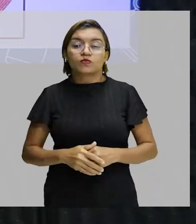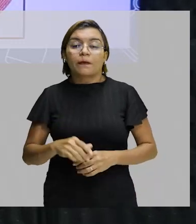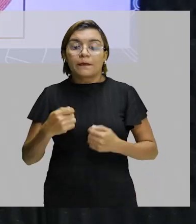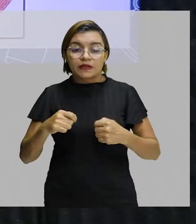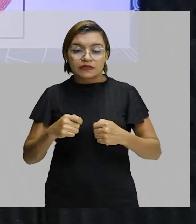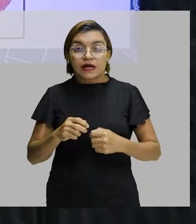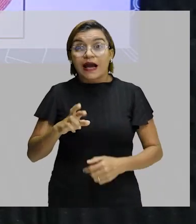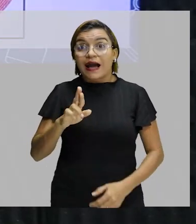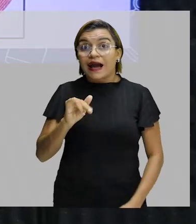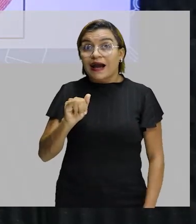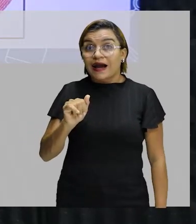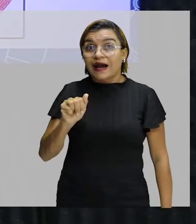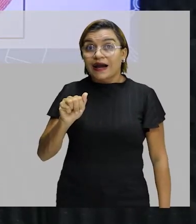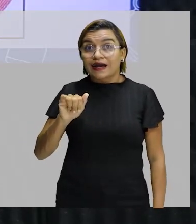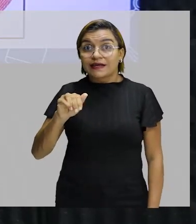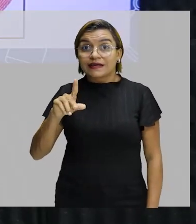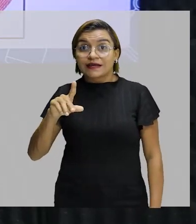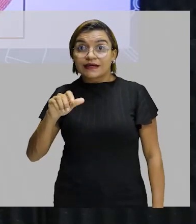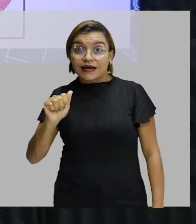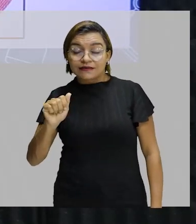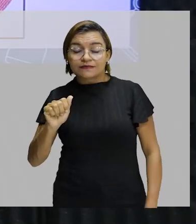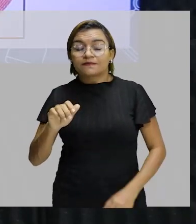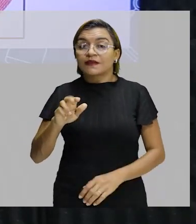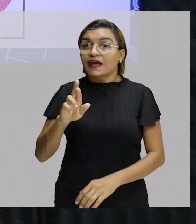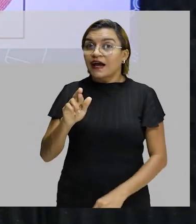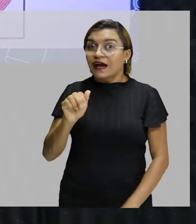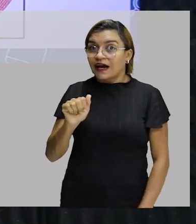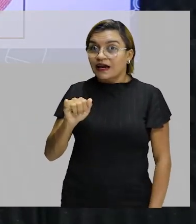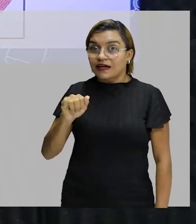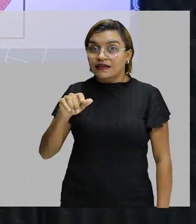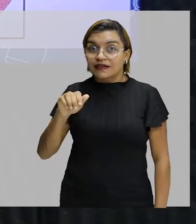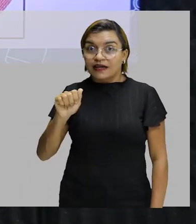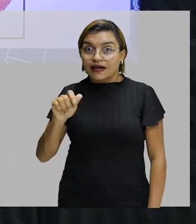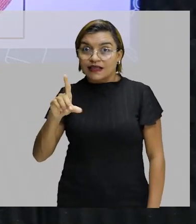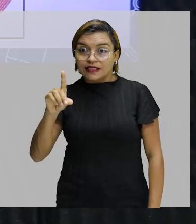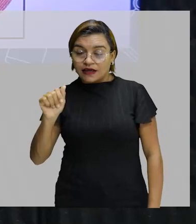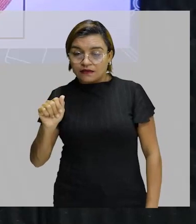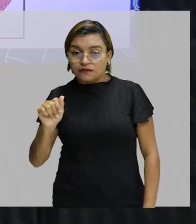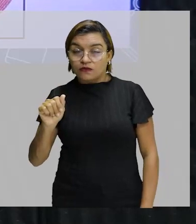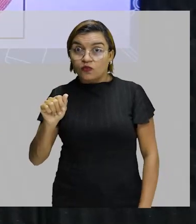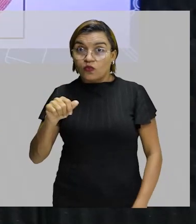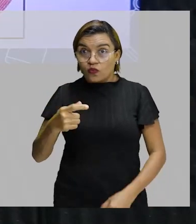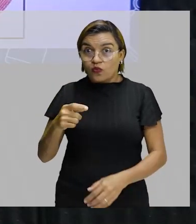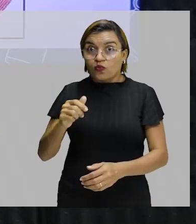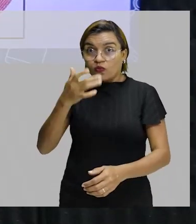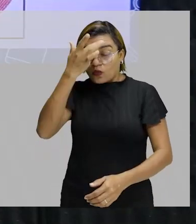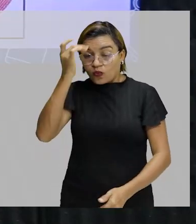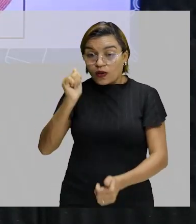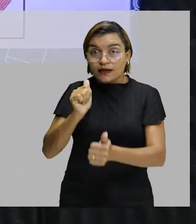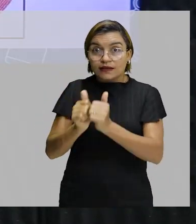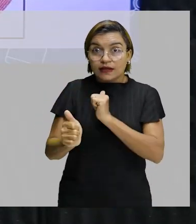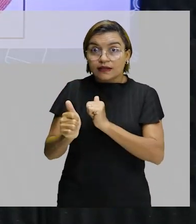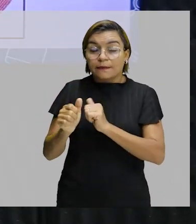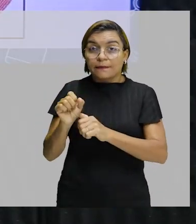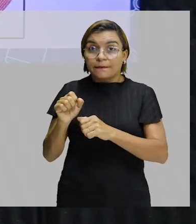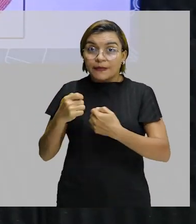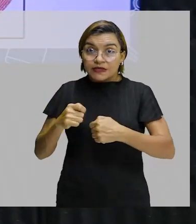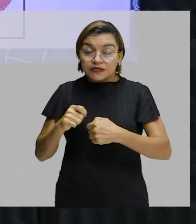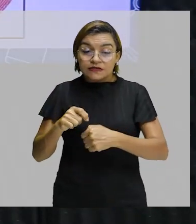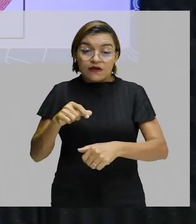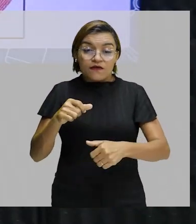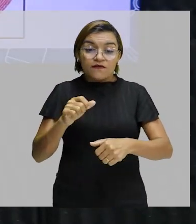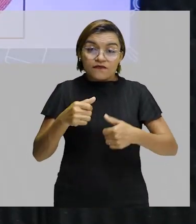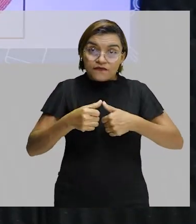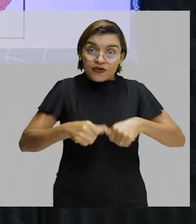raiada significa que o atleta deve correr e permanecer somente na sua raia, existe um escalonamento dos